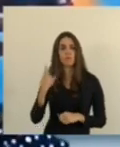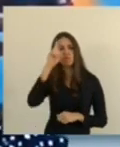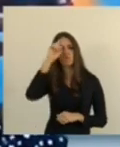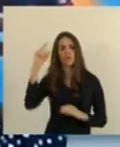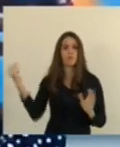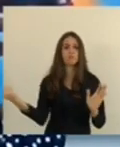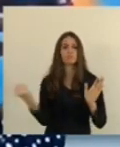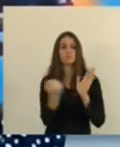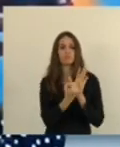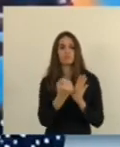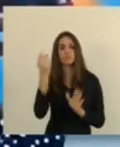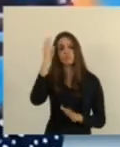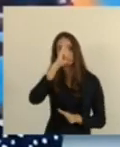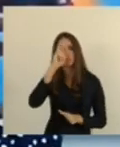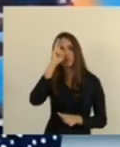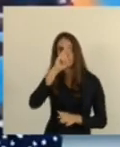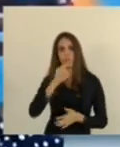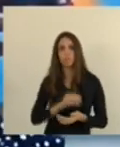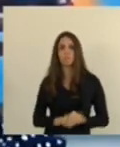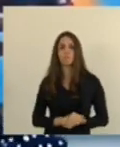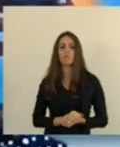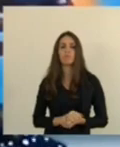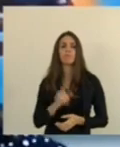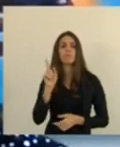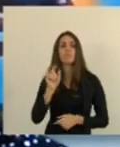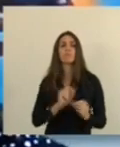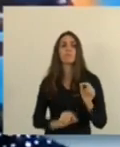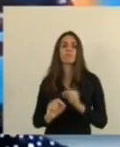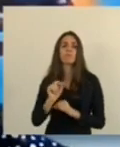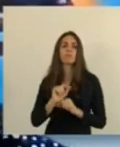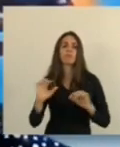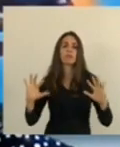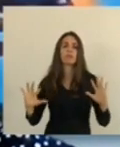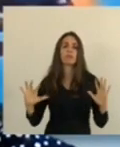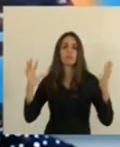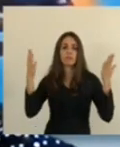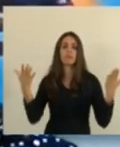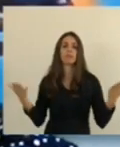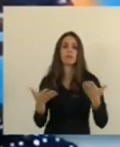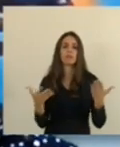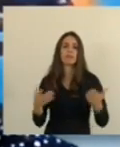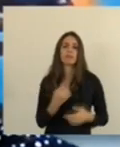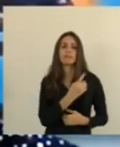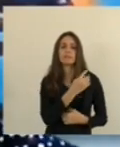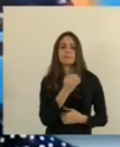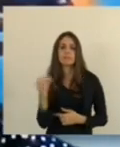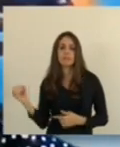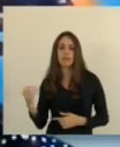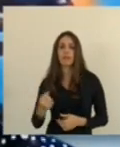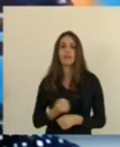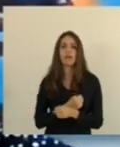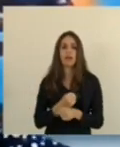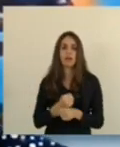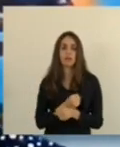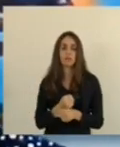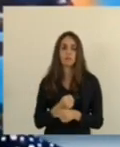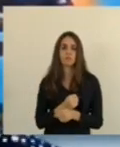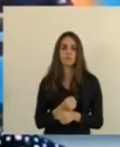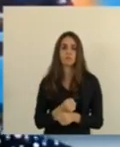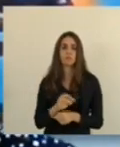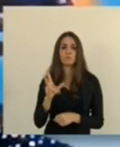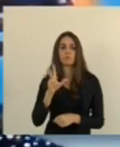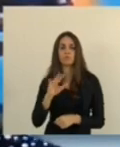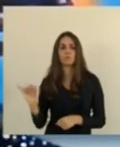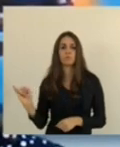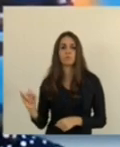que a nossa Academia Espírito Santo e Enso de Letras, ela vai estar celebrando hoje seus 100 anos de existência e vai estar